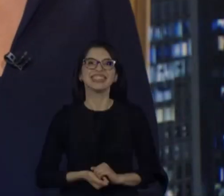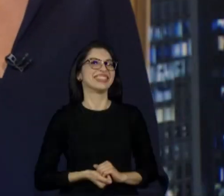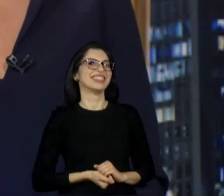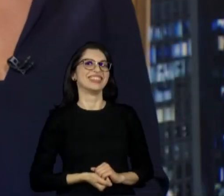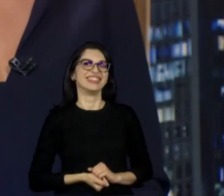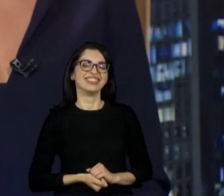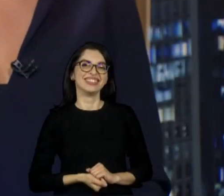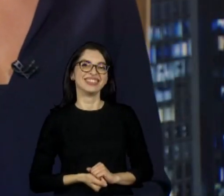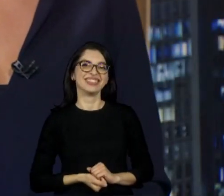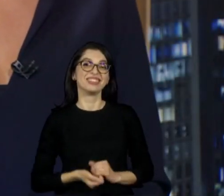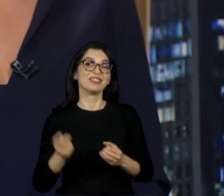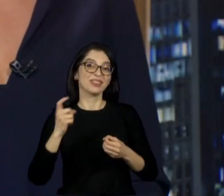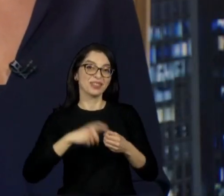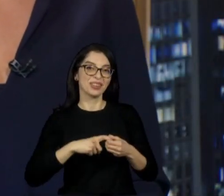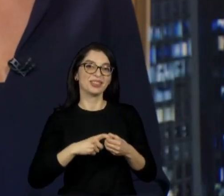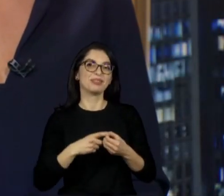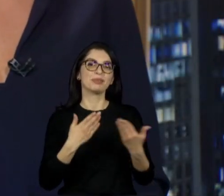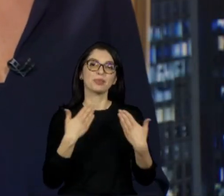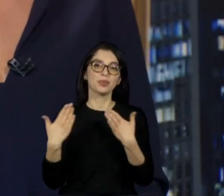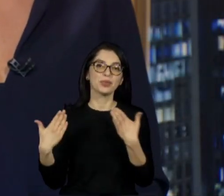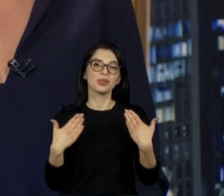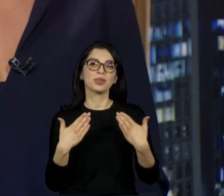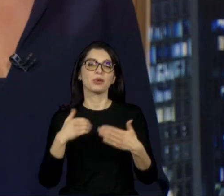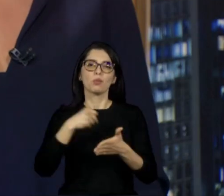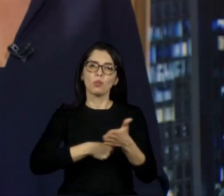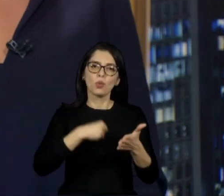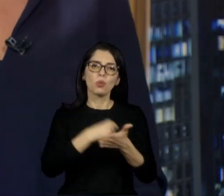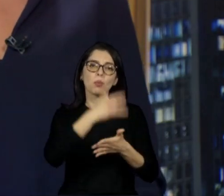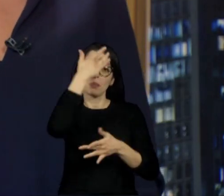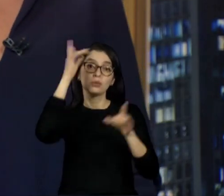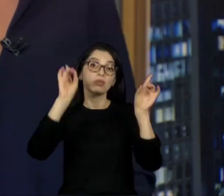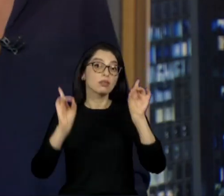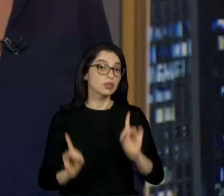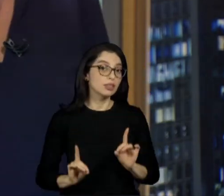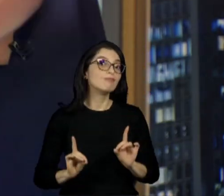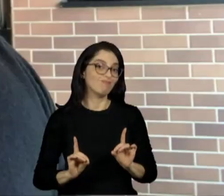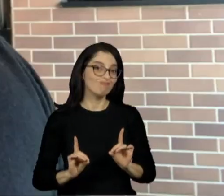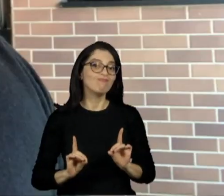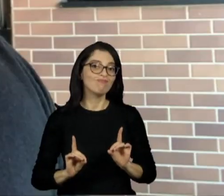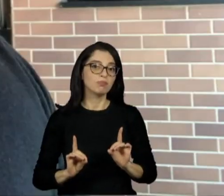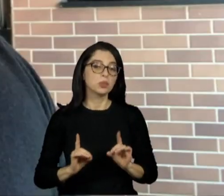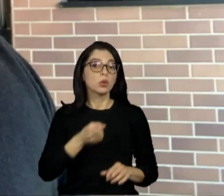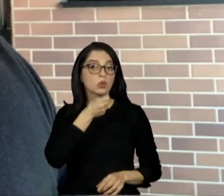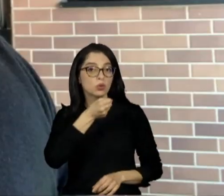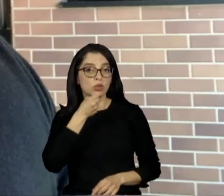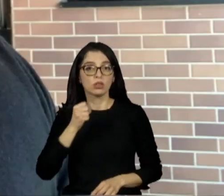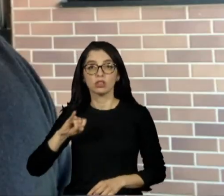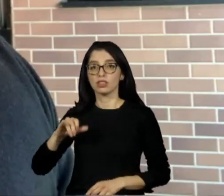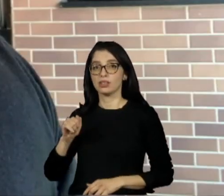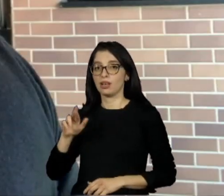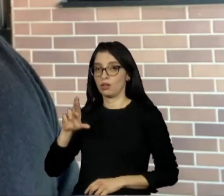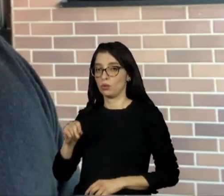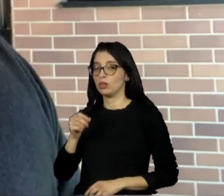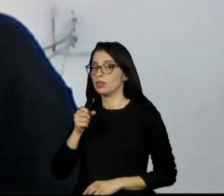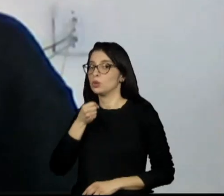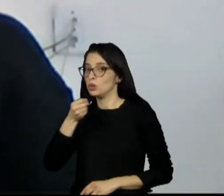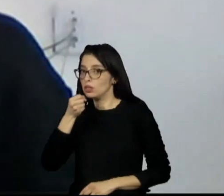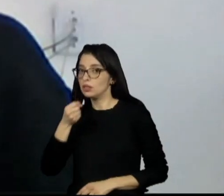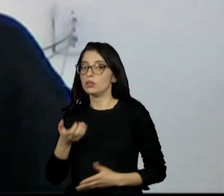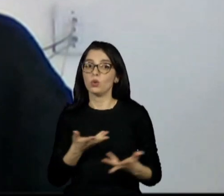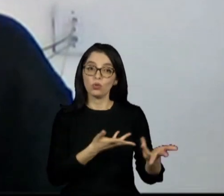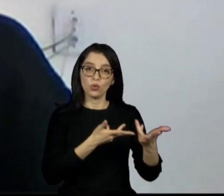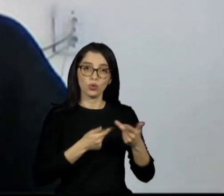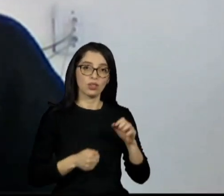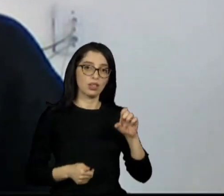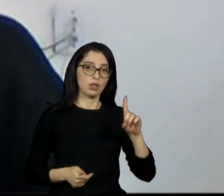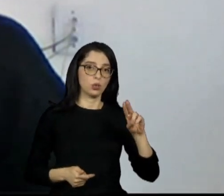Estamos de volta conversando sobre a luta da pessoa com deficiência com o jornalista Jairo Marques e agora também com